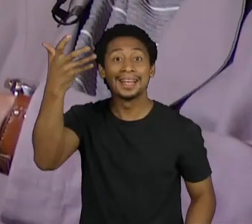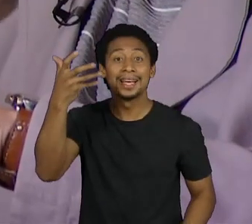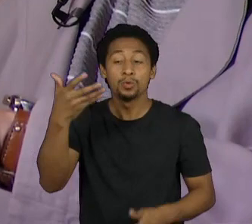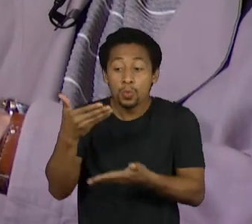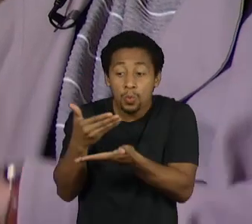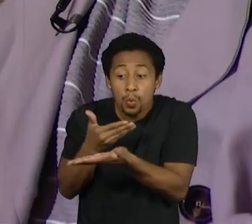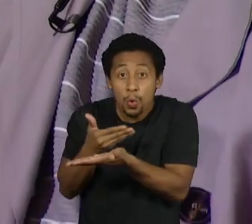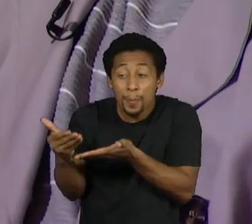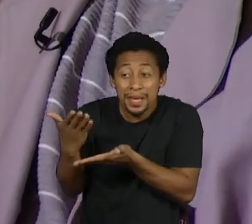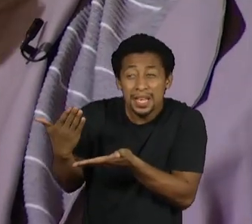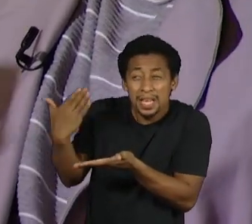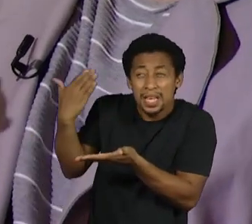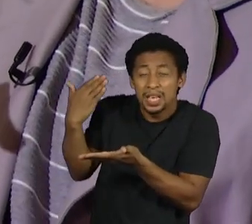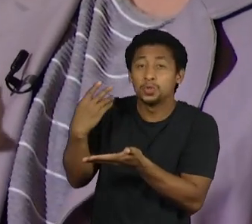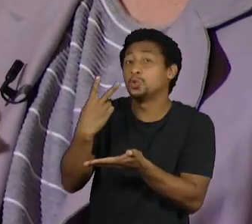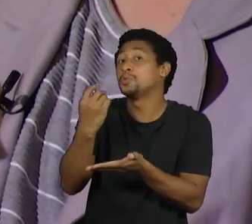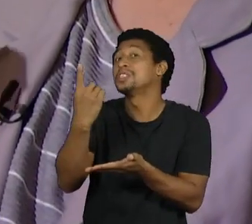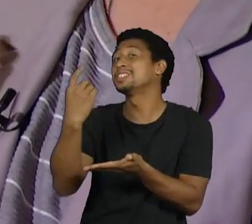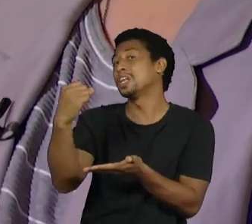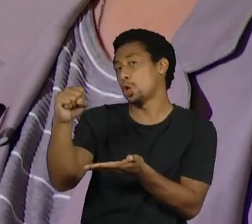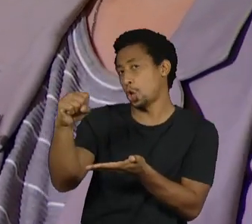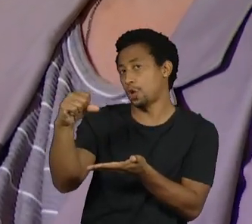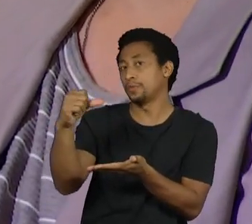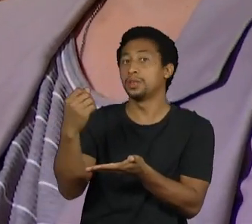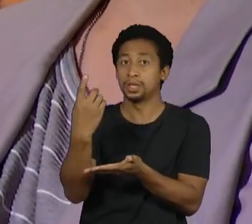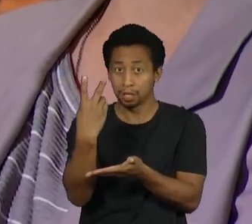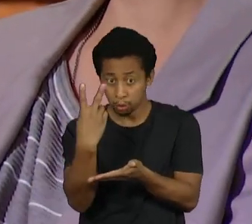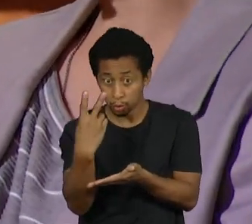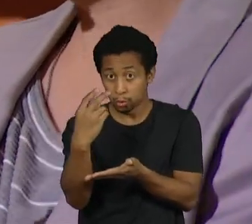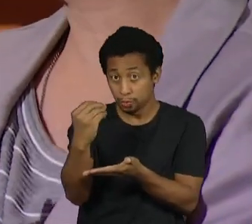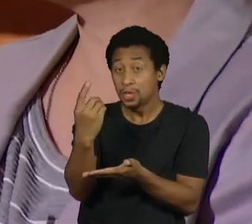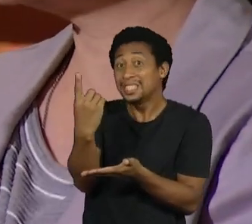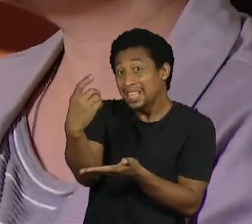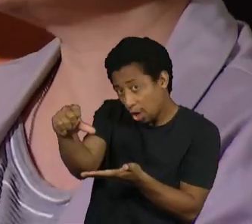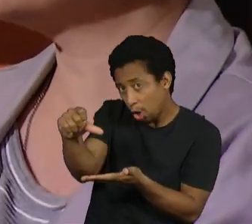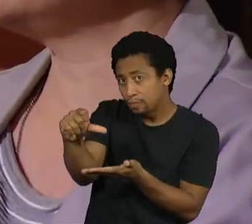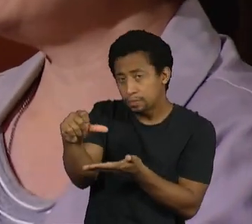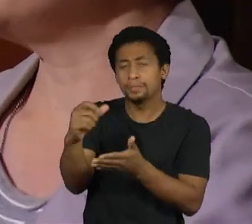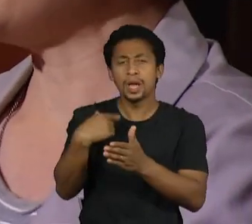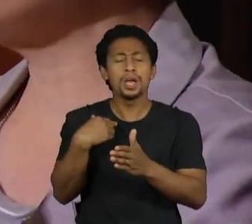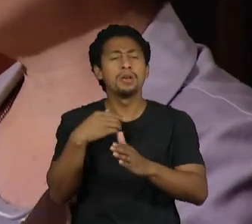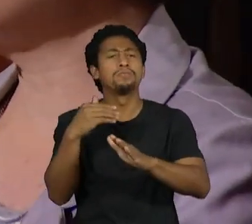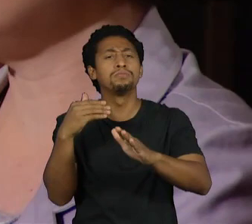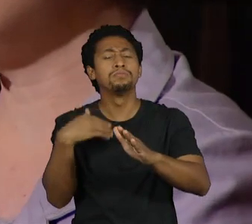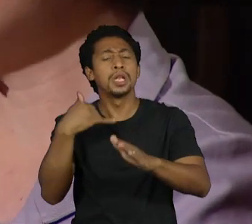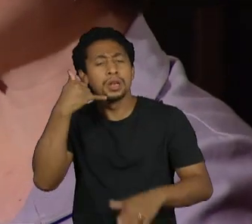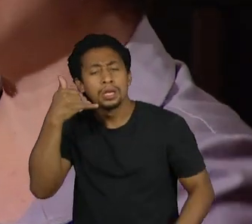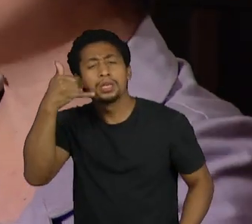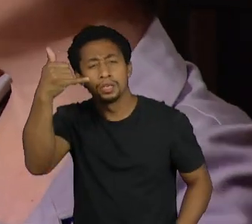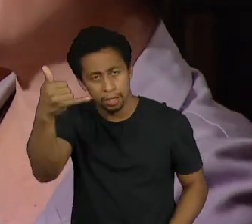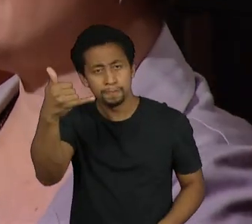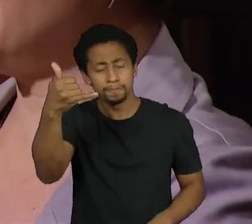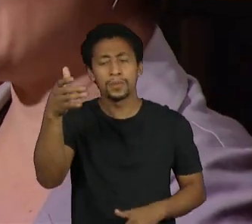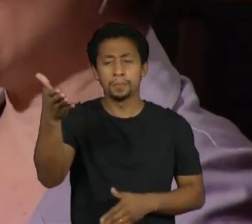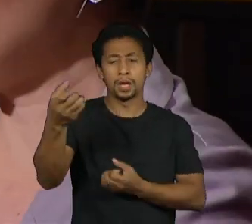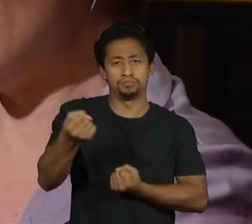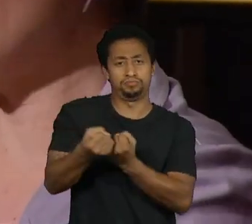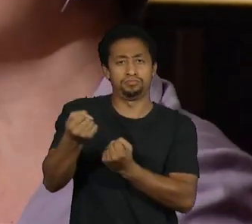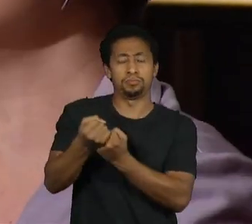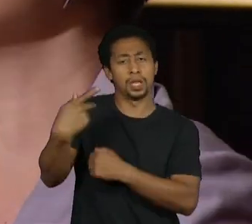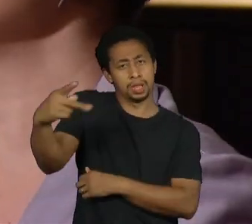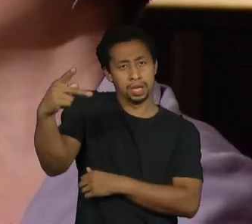pandemia ainda, olha só. Aí eu entrei em contato com a mulher dele e com a filha e falei, posso gravar essa música? Aí veio a pandemia e a música, assim,